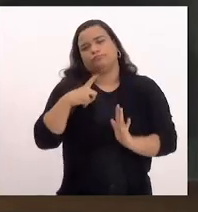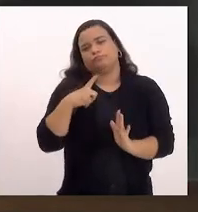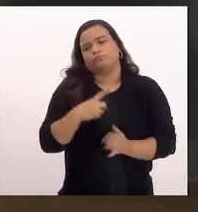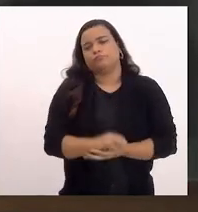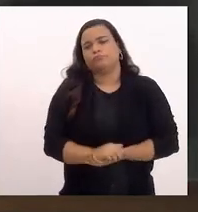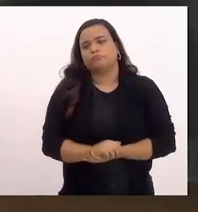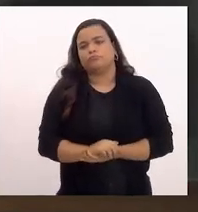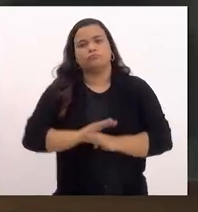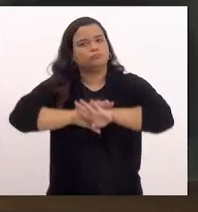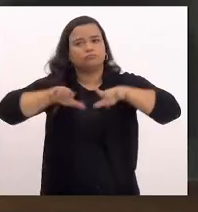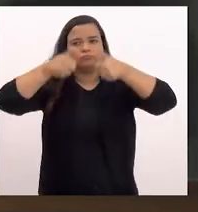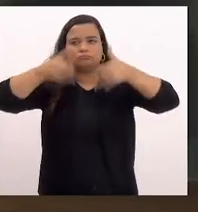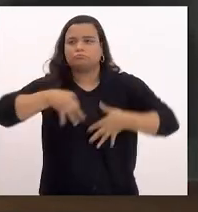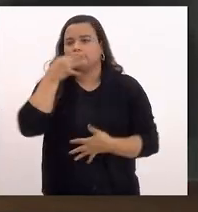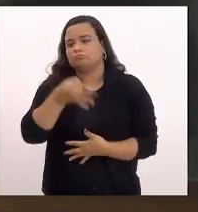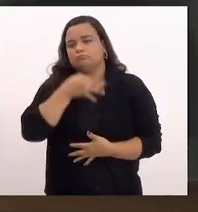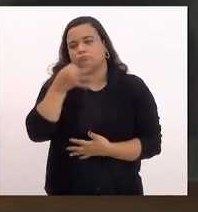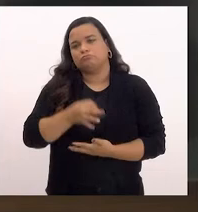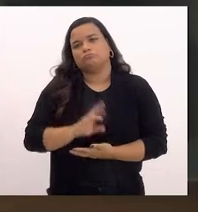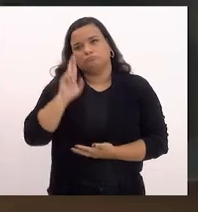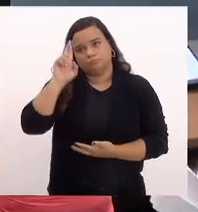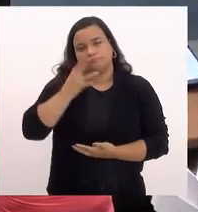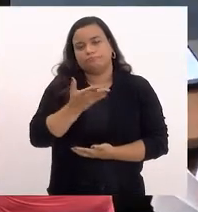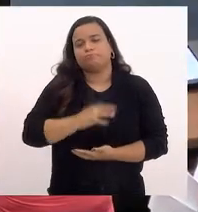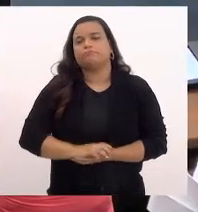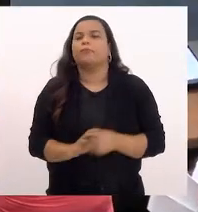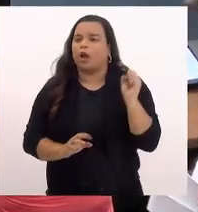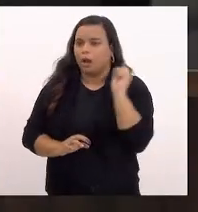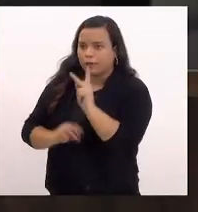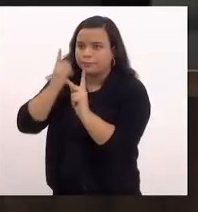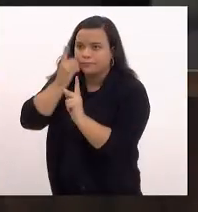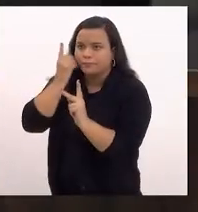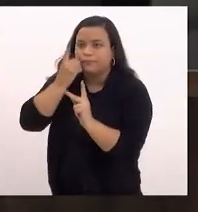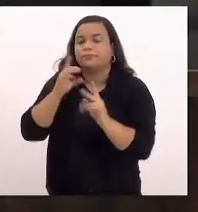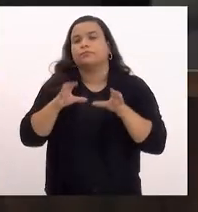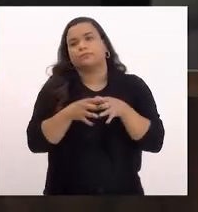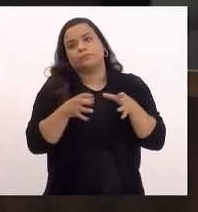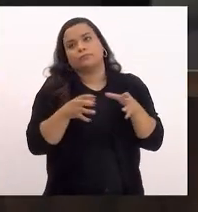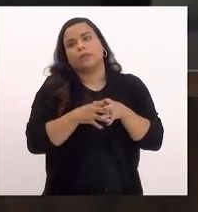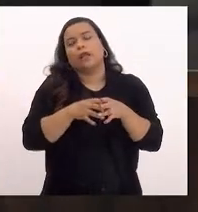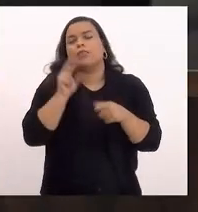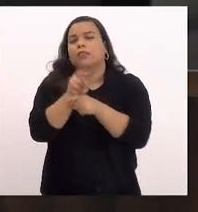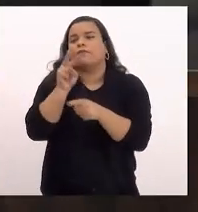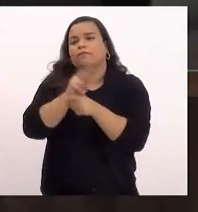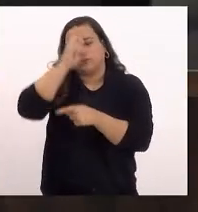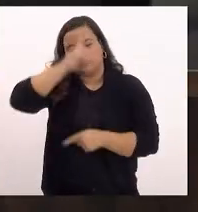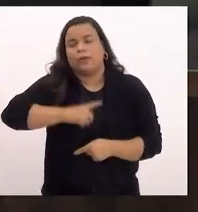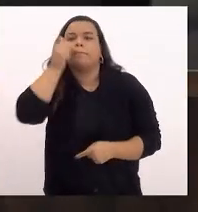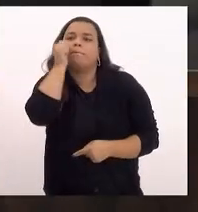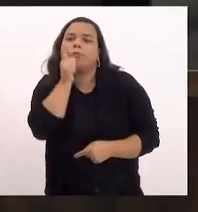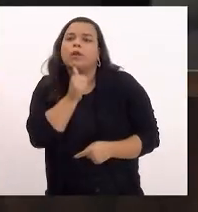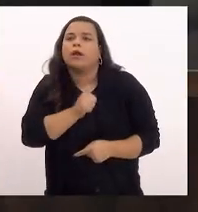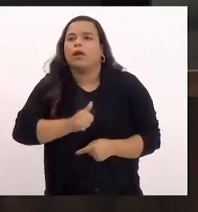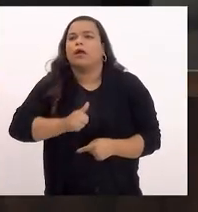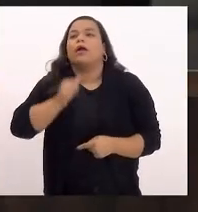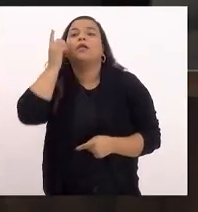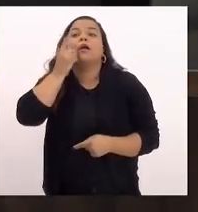É o parecer, Ok, deputado. Pela Comissão de Defesa do Direito da Mulher, deputada enfermeira Rejane.